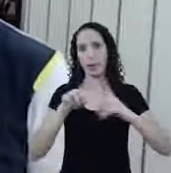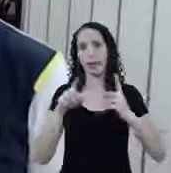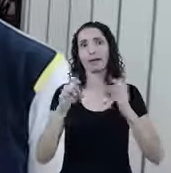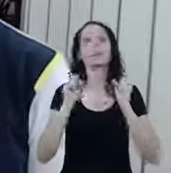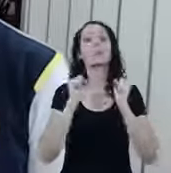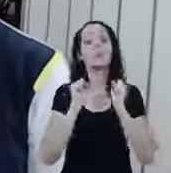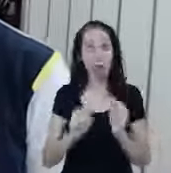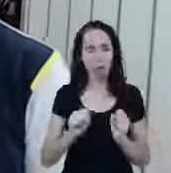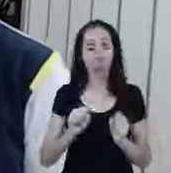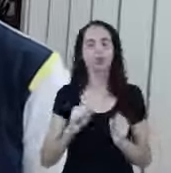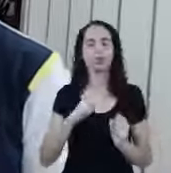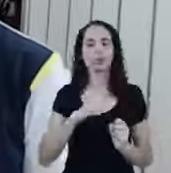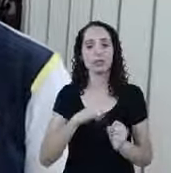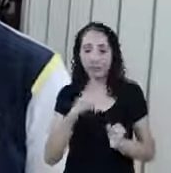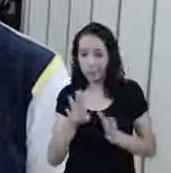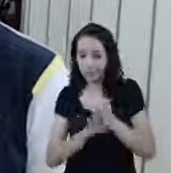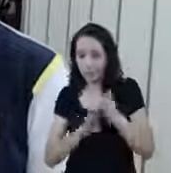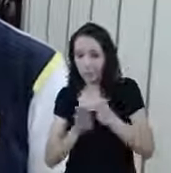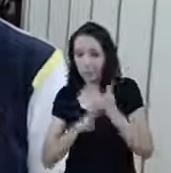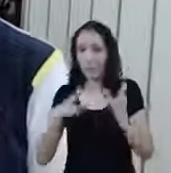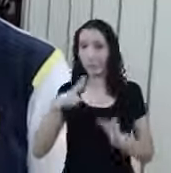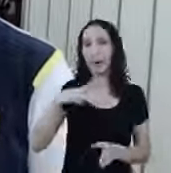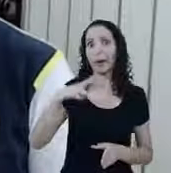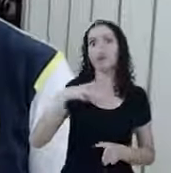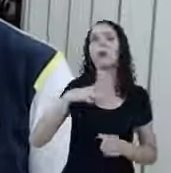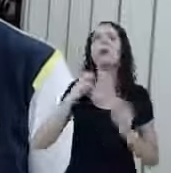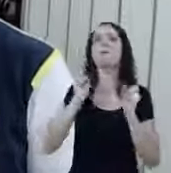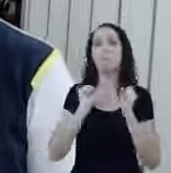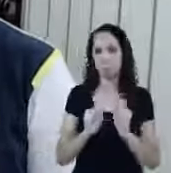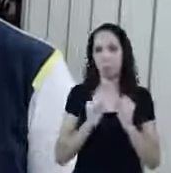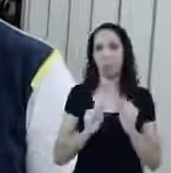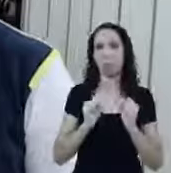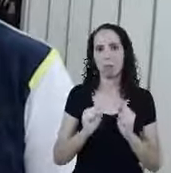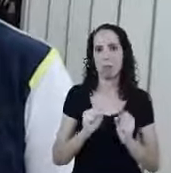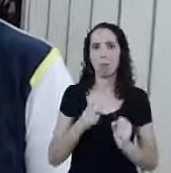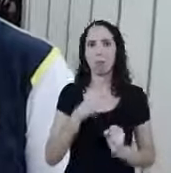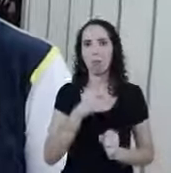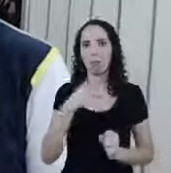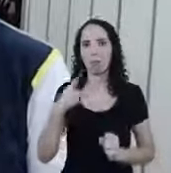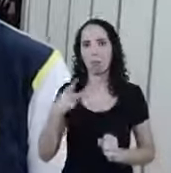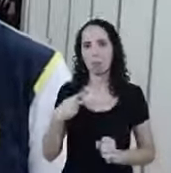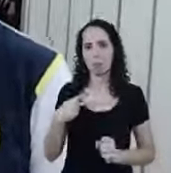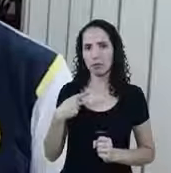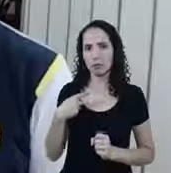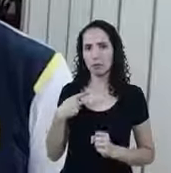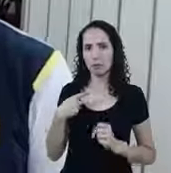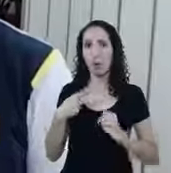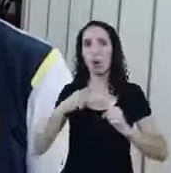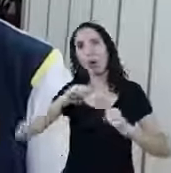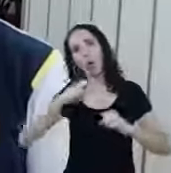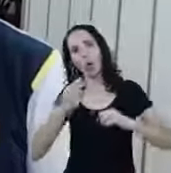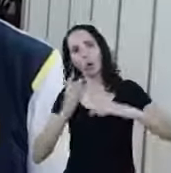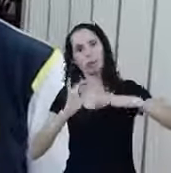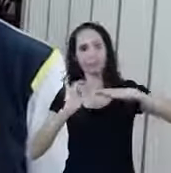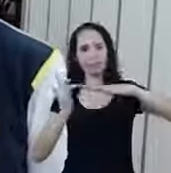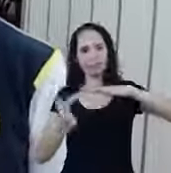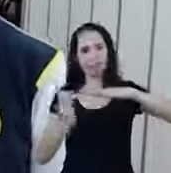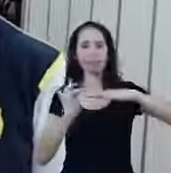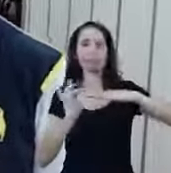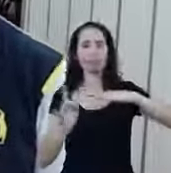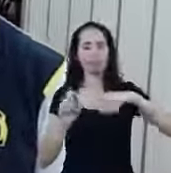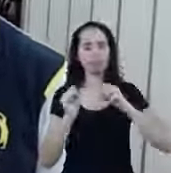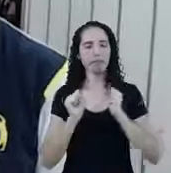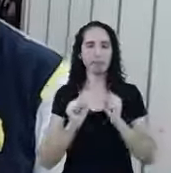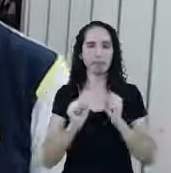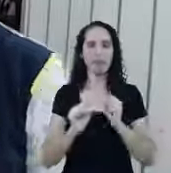atendimentos Particulares Pastor Ovelha Pelas plataformas Por tudo isso daí Você pode